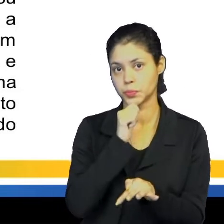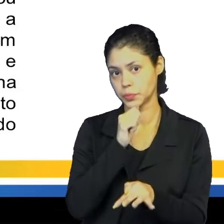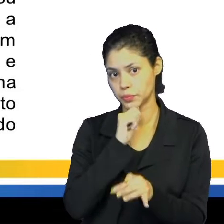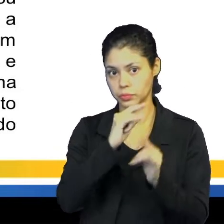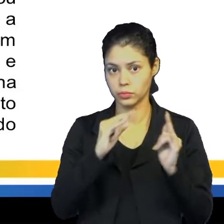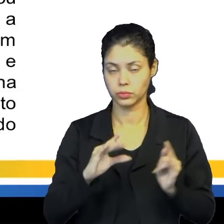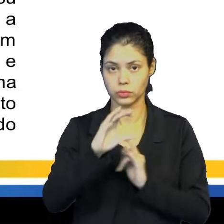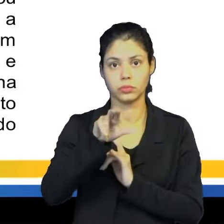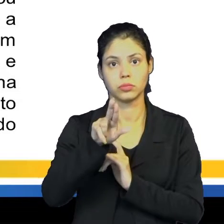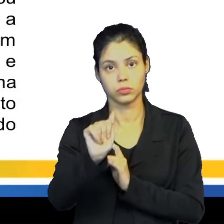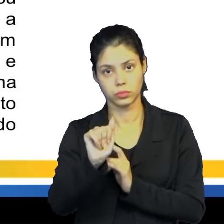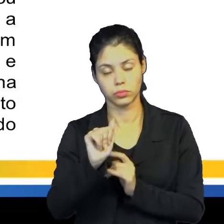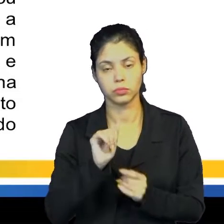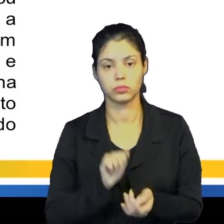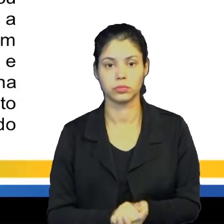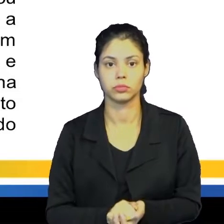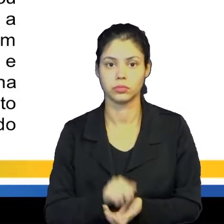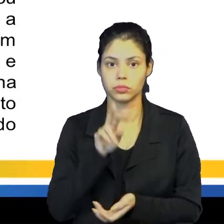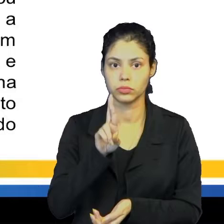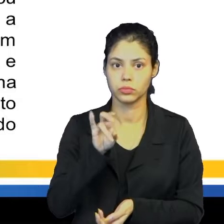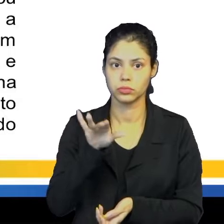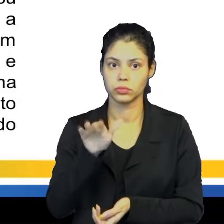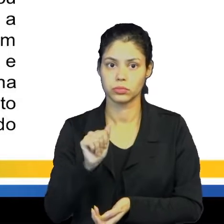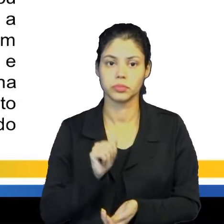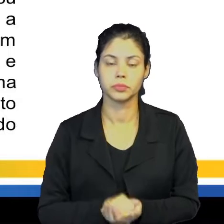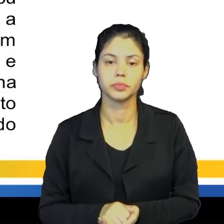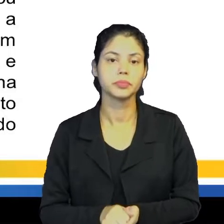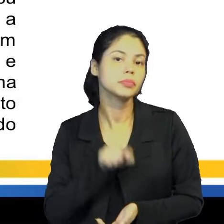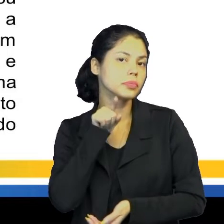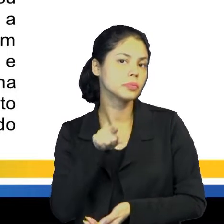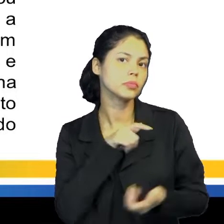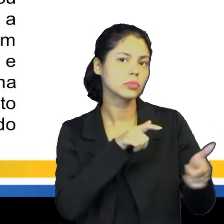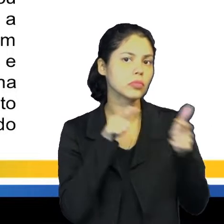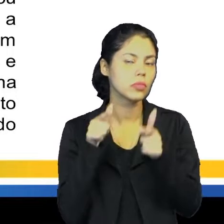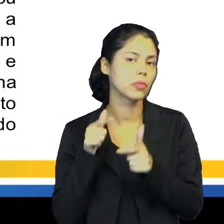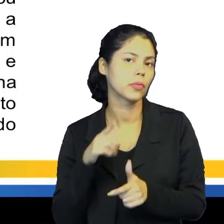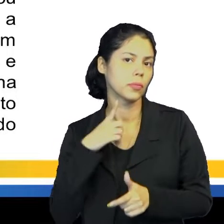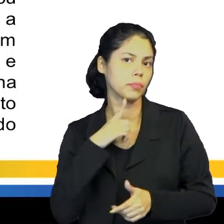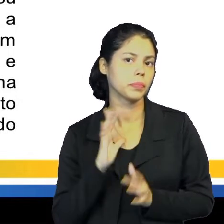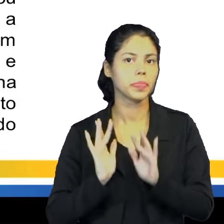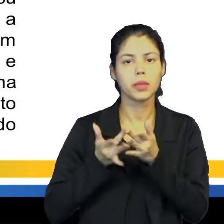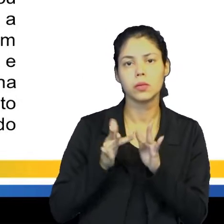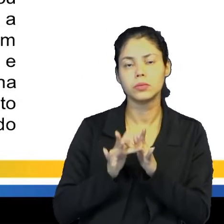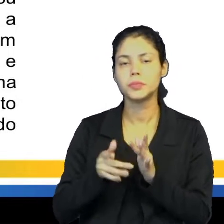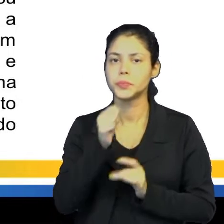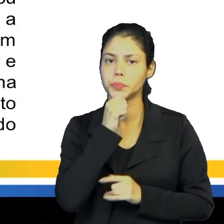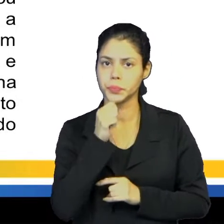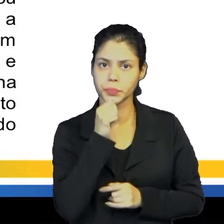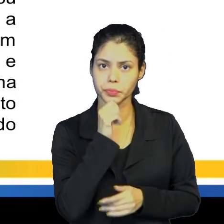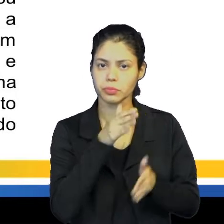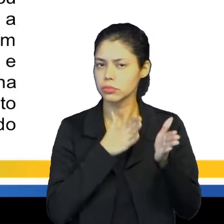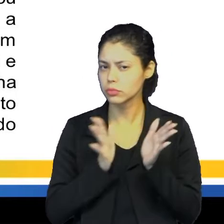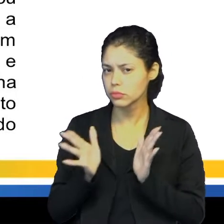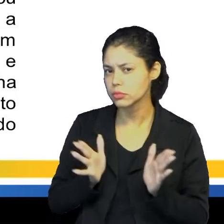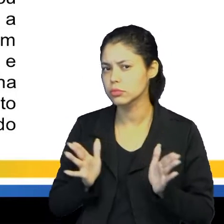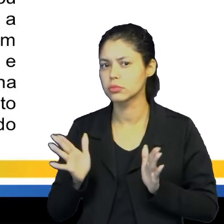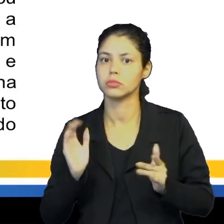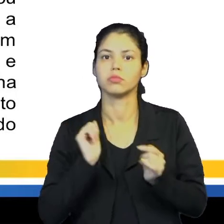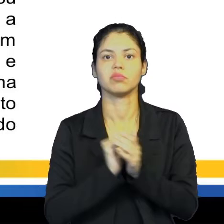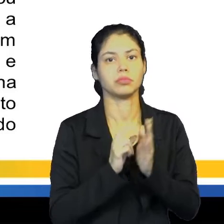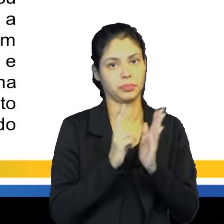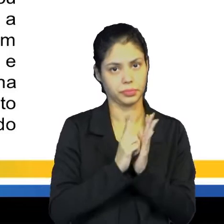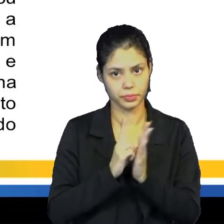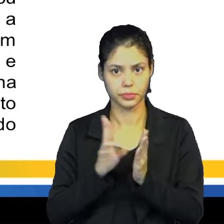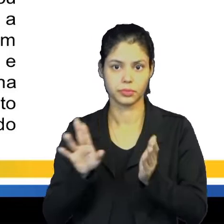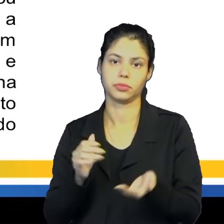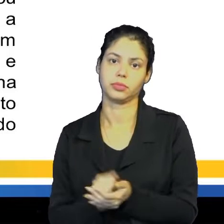a ilha de Cuba, renomeando Juana. Nesses locais, ele manteve contato razoavelmente pacífico com os nativos,